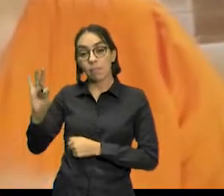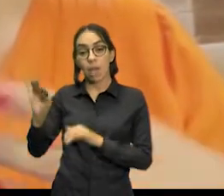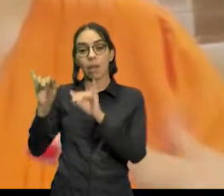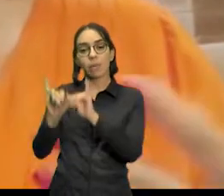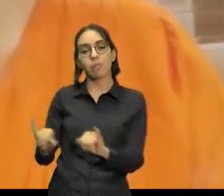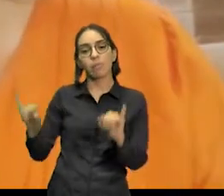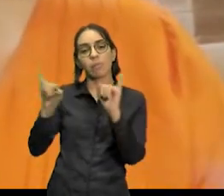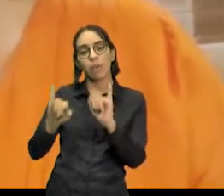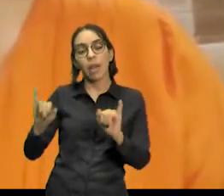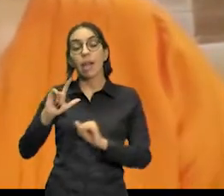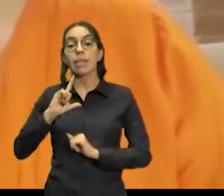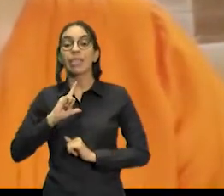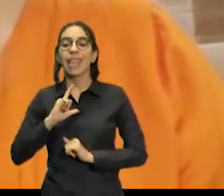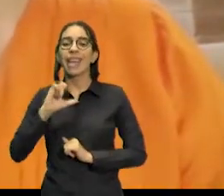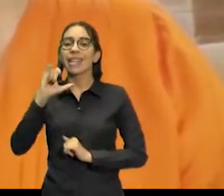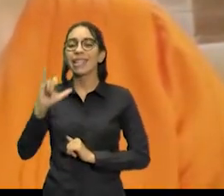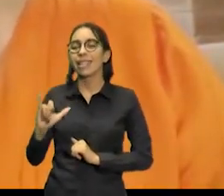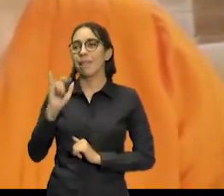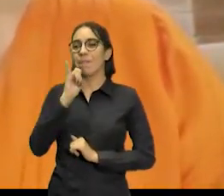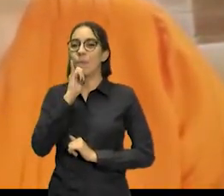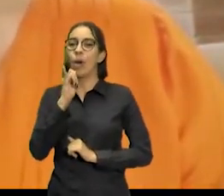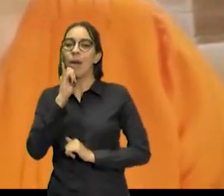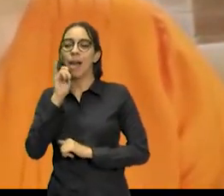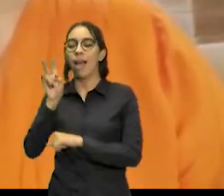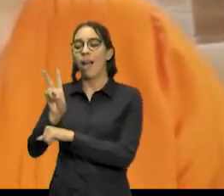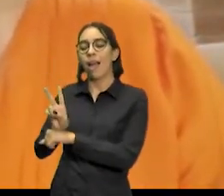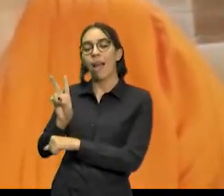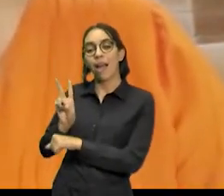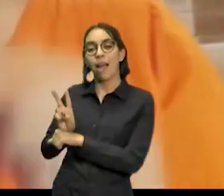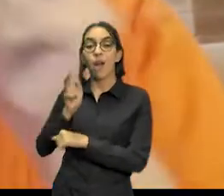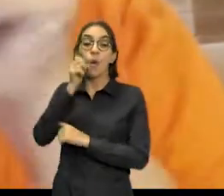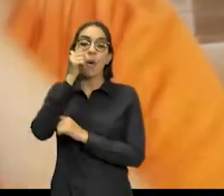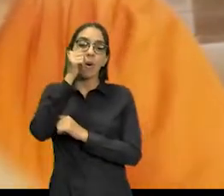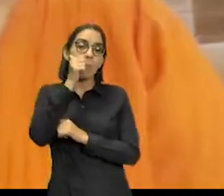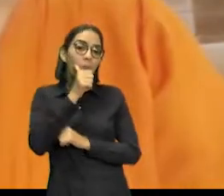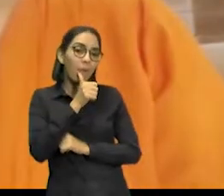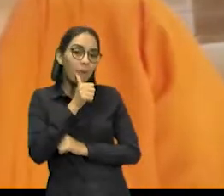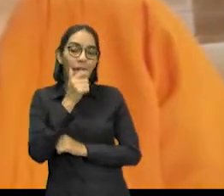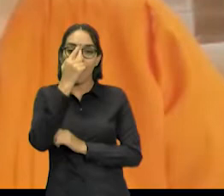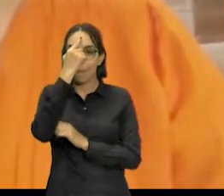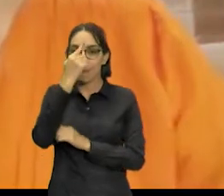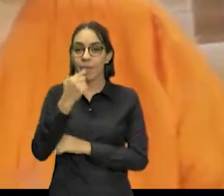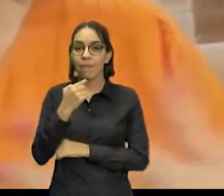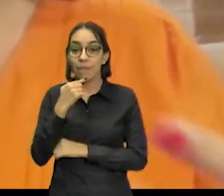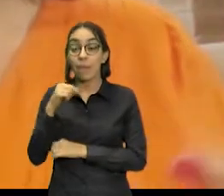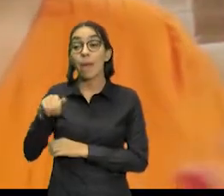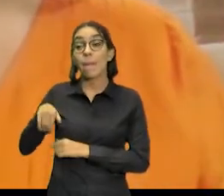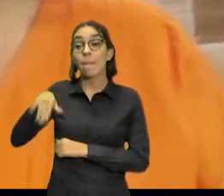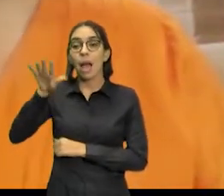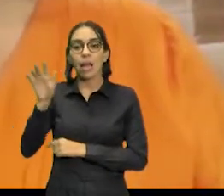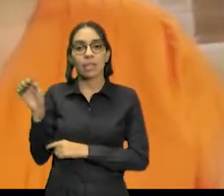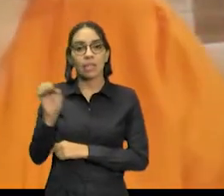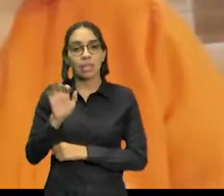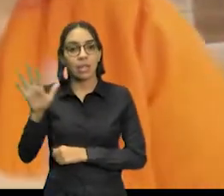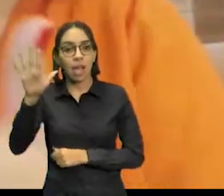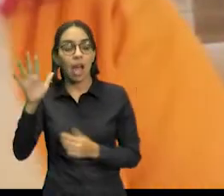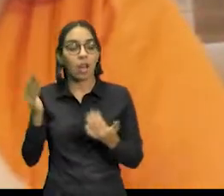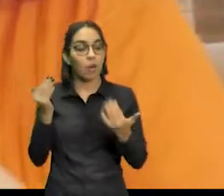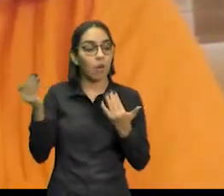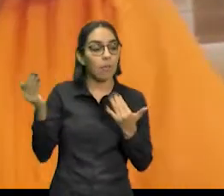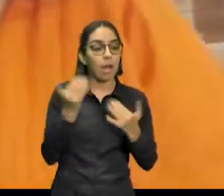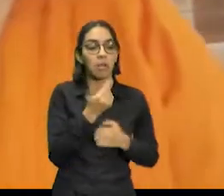personagens femininos, por exemplo, são em média 12,3% mais caros do que produtos regulares.